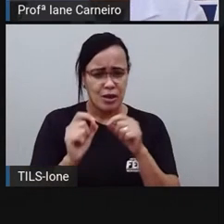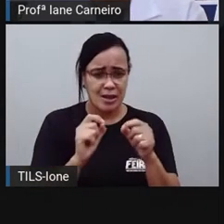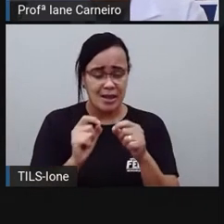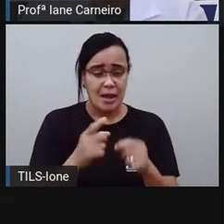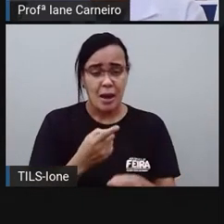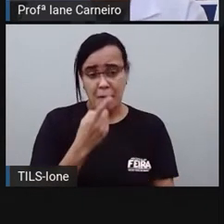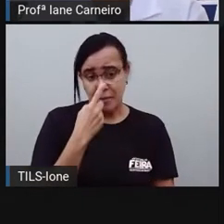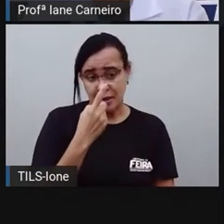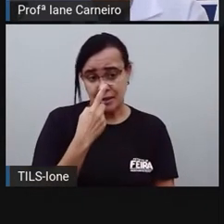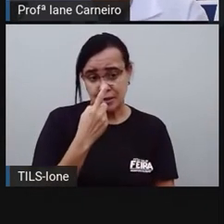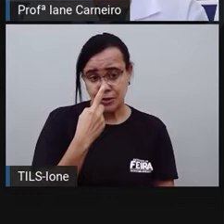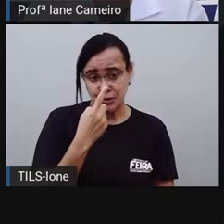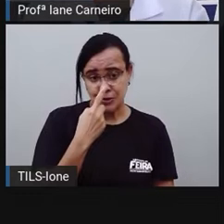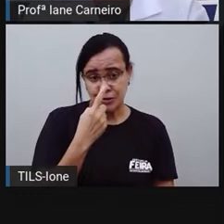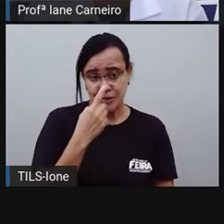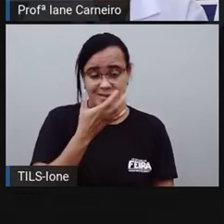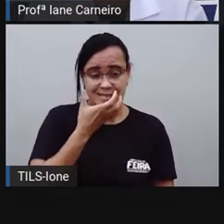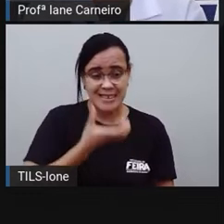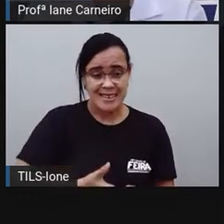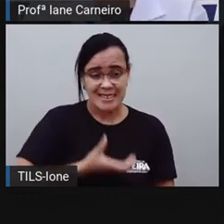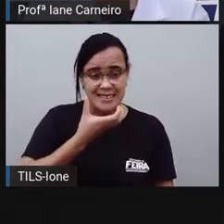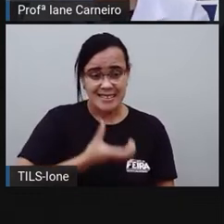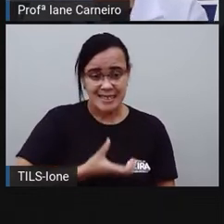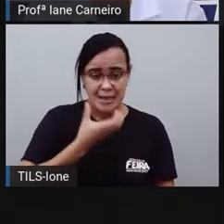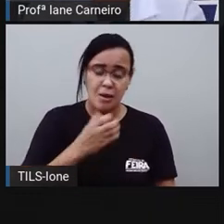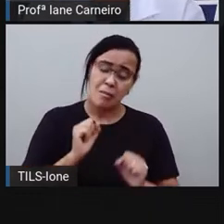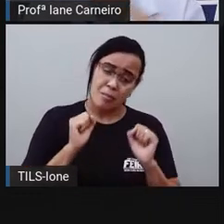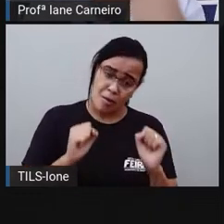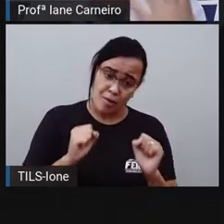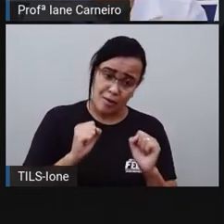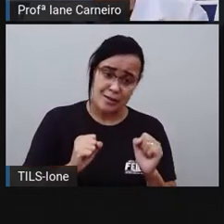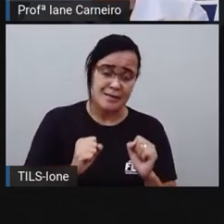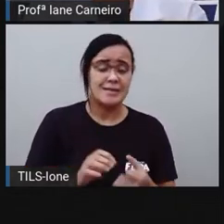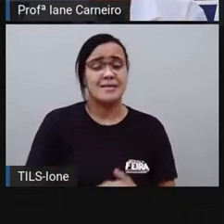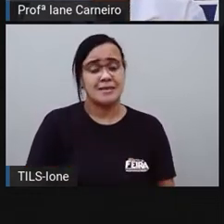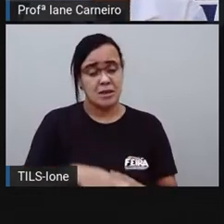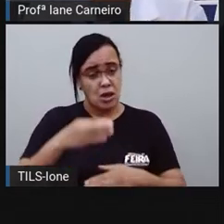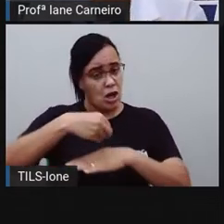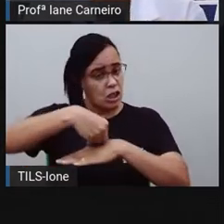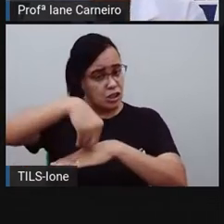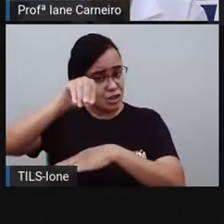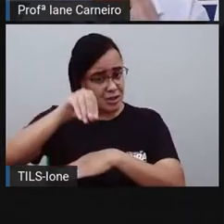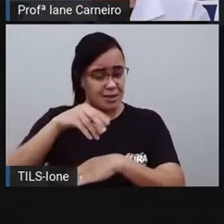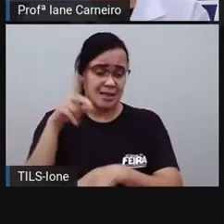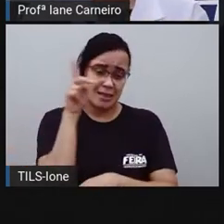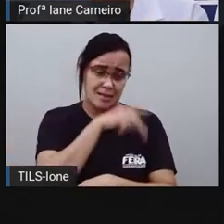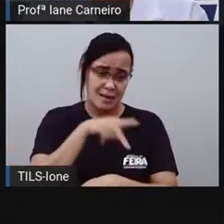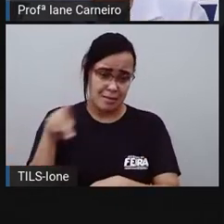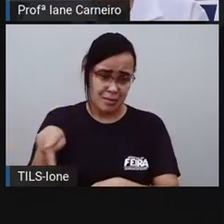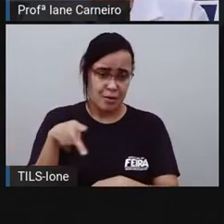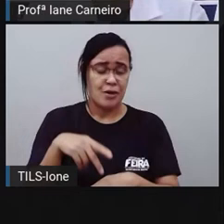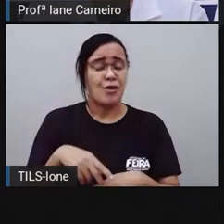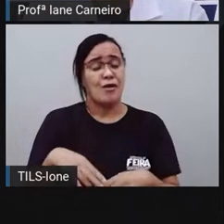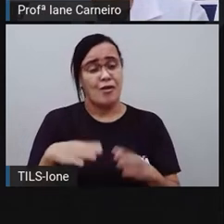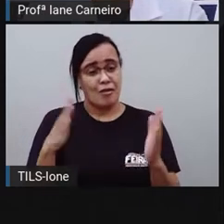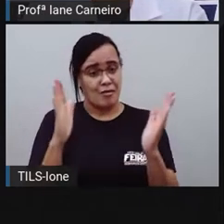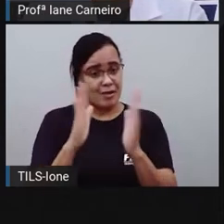de Natal. Que também pode ser uma opção pra sua mamãe fazer, pra ter uma renda extra em casa. É bem legal, tá bom? Então olha só.